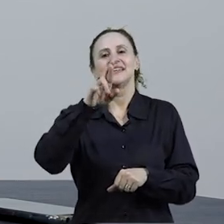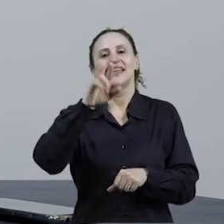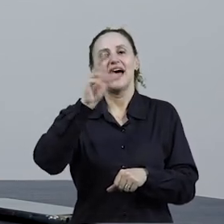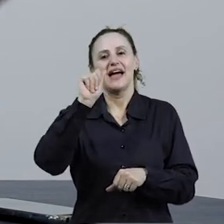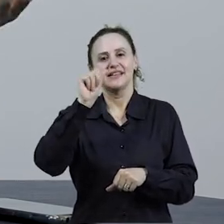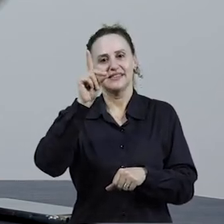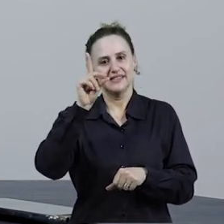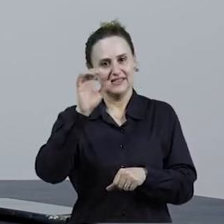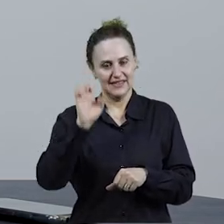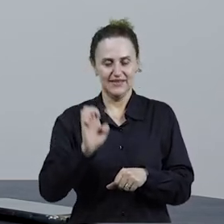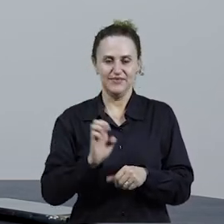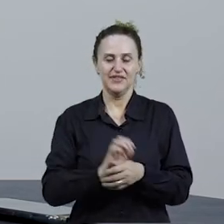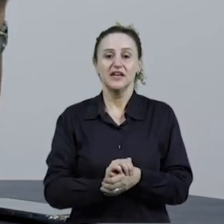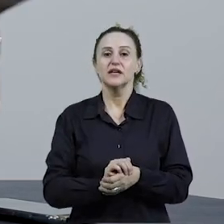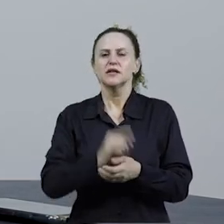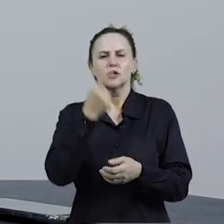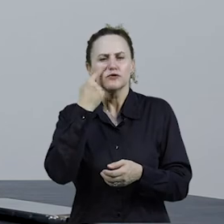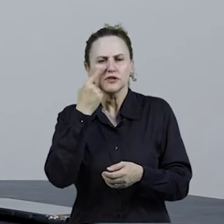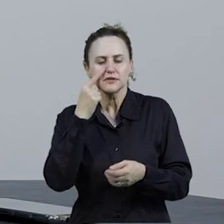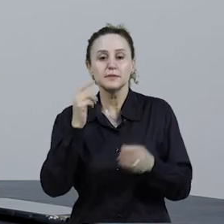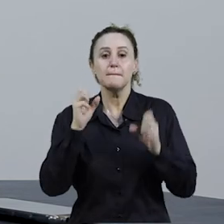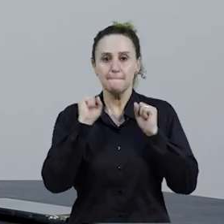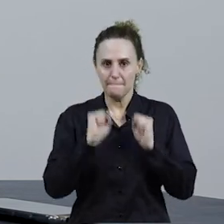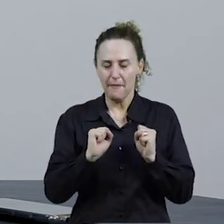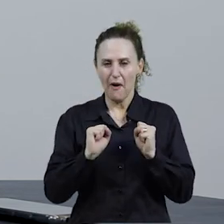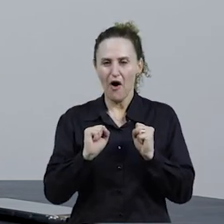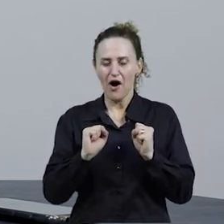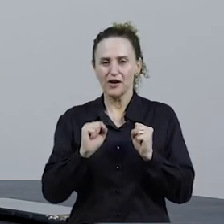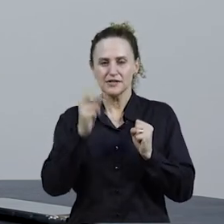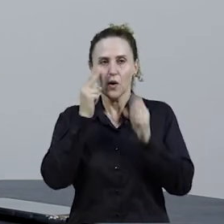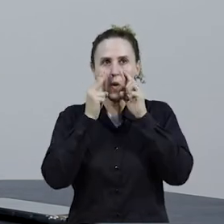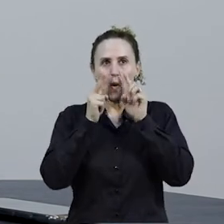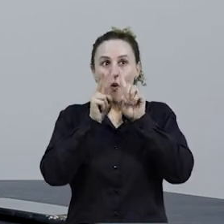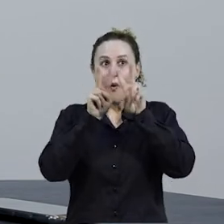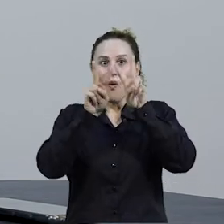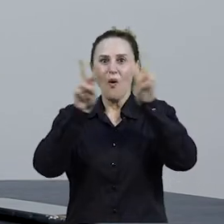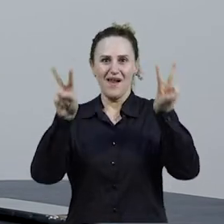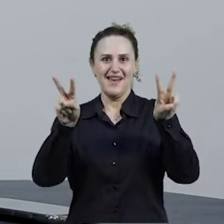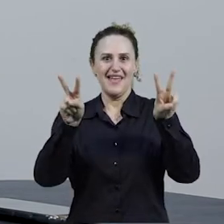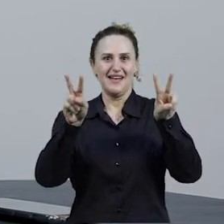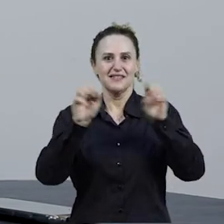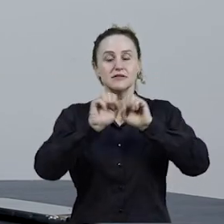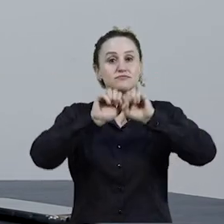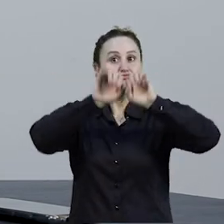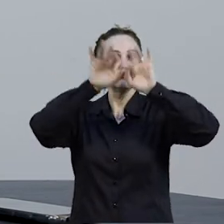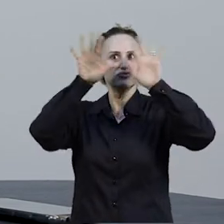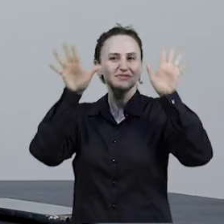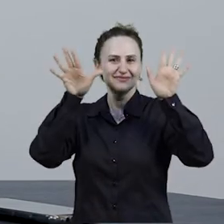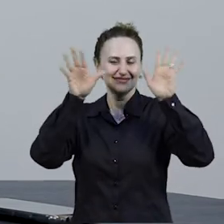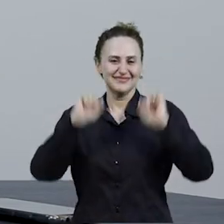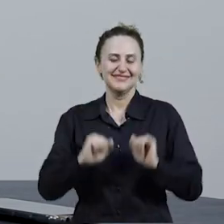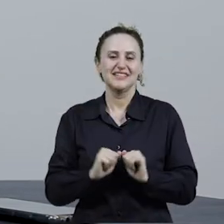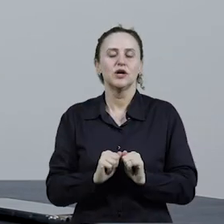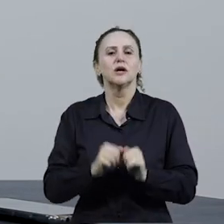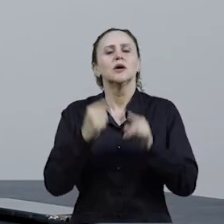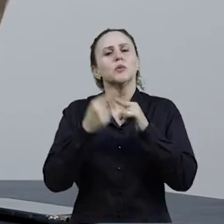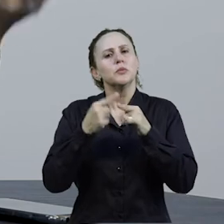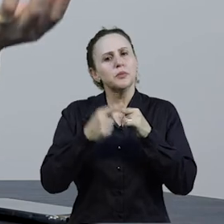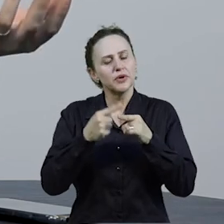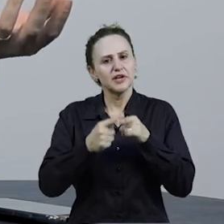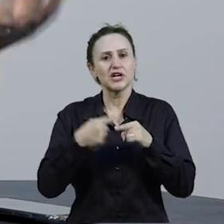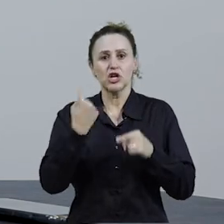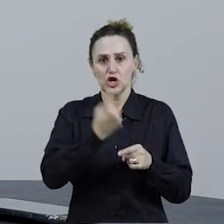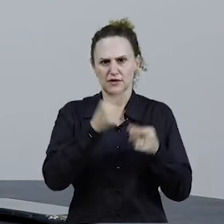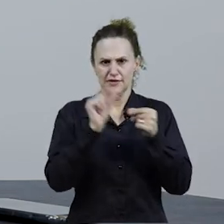né? Que a gente possa realmente aprimorar o olhar para esses quatro eixos, né? Afinal de contas, o que nós